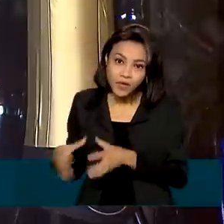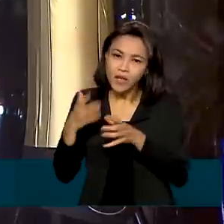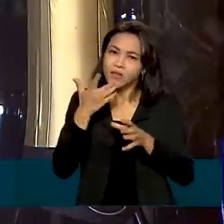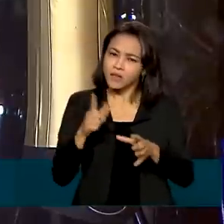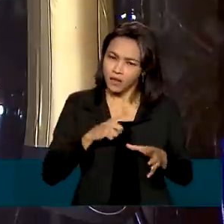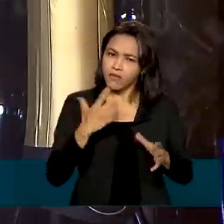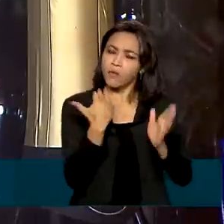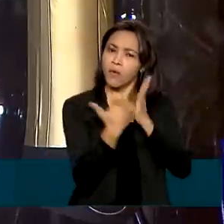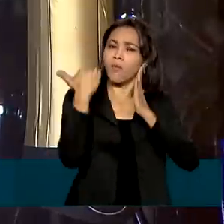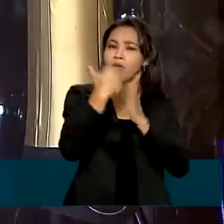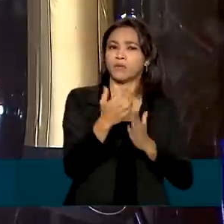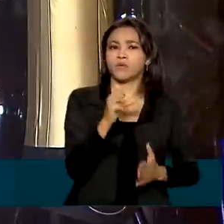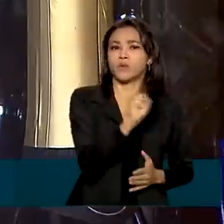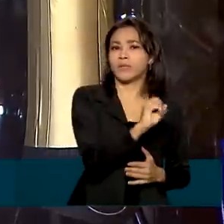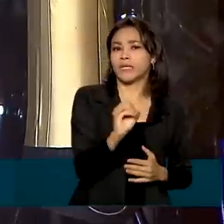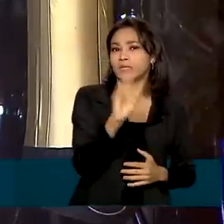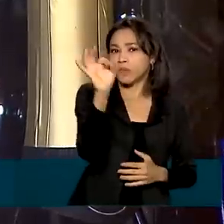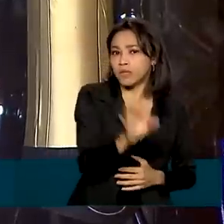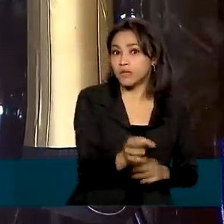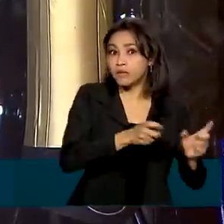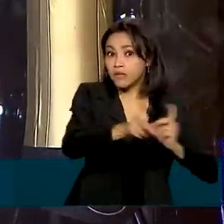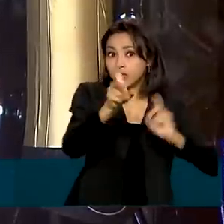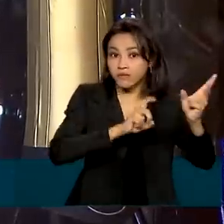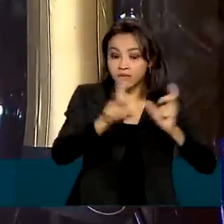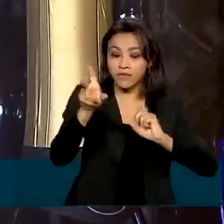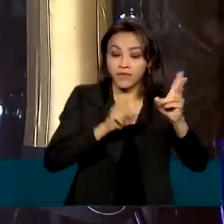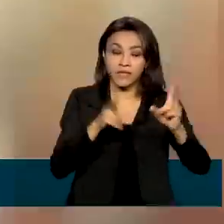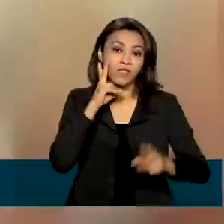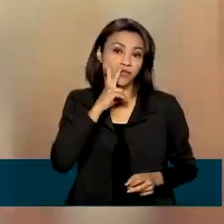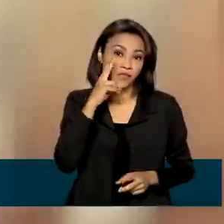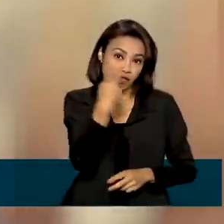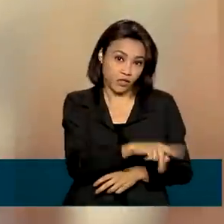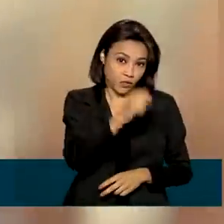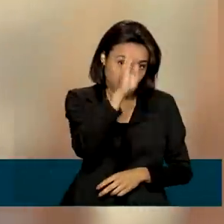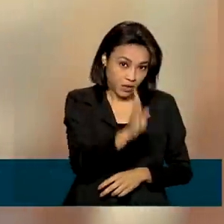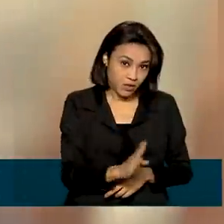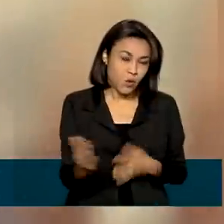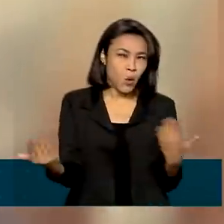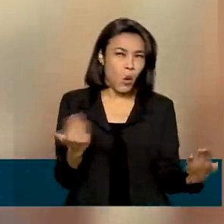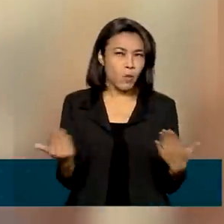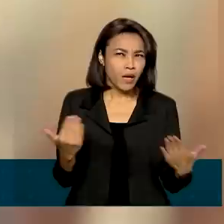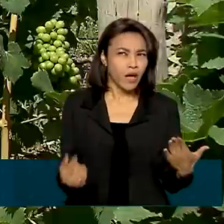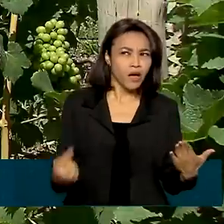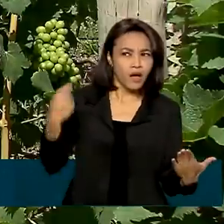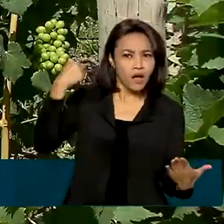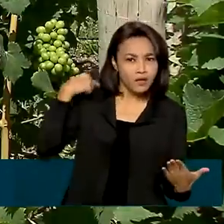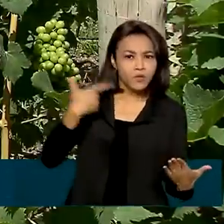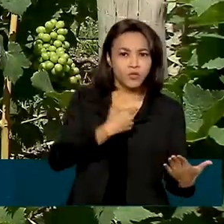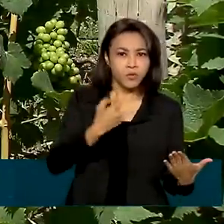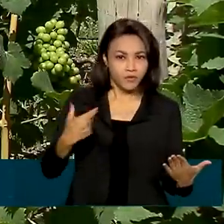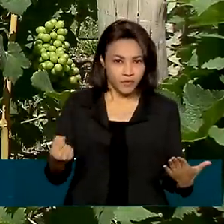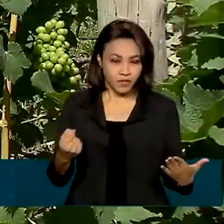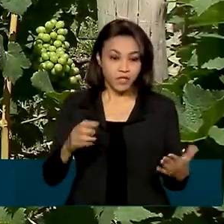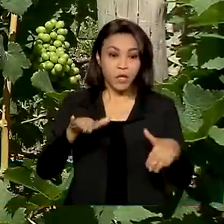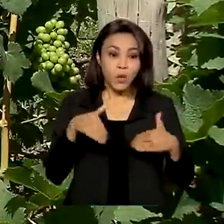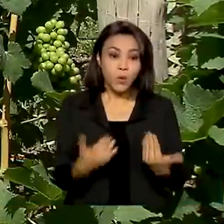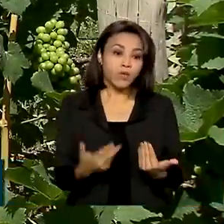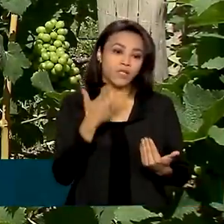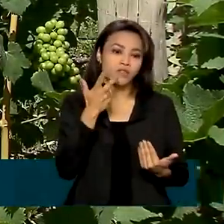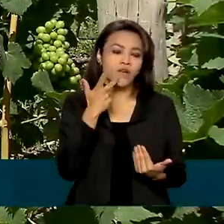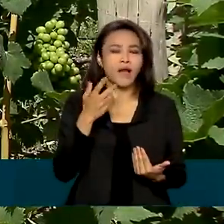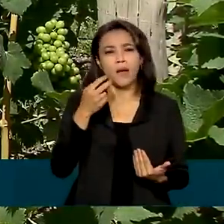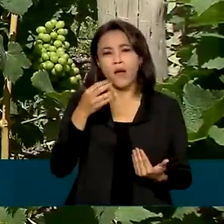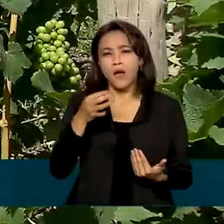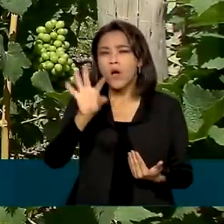mais de 80% nas exportações de vinhos nacionais, se comparado a 2020. Quando a gente fala em produção de